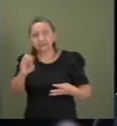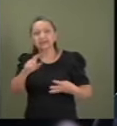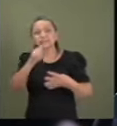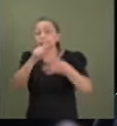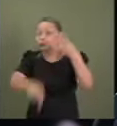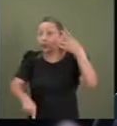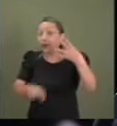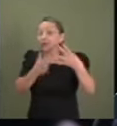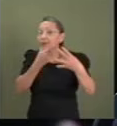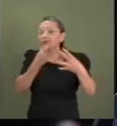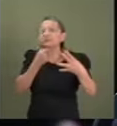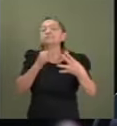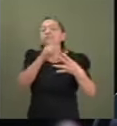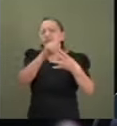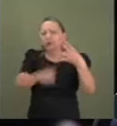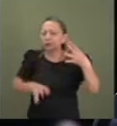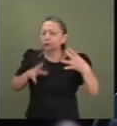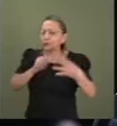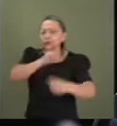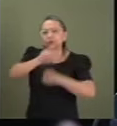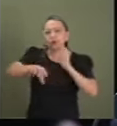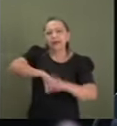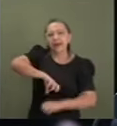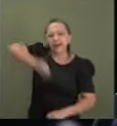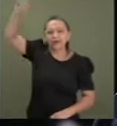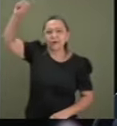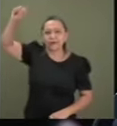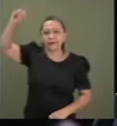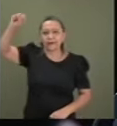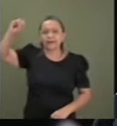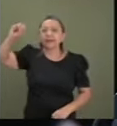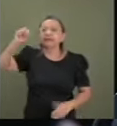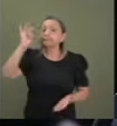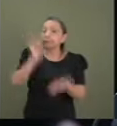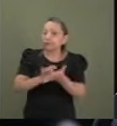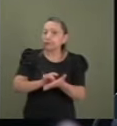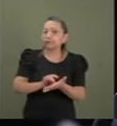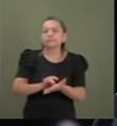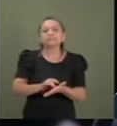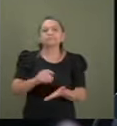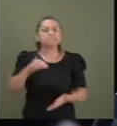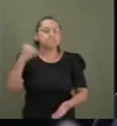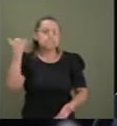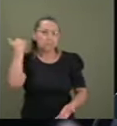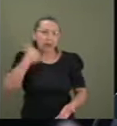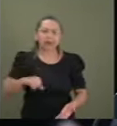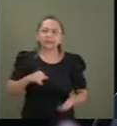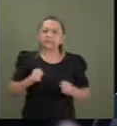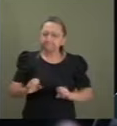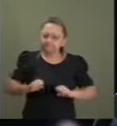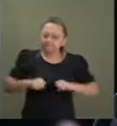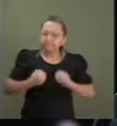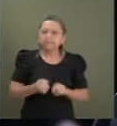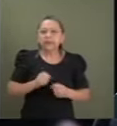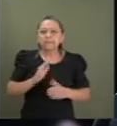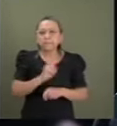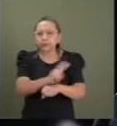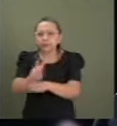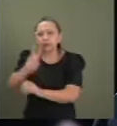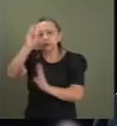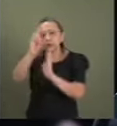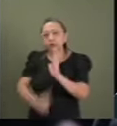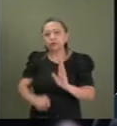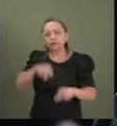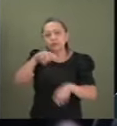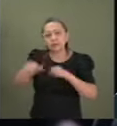ambos heróis da pátria. Foram verdadeiros mártires, dedicados a proteger o direito dos trabalhadores do campo e da